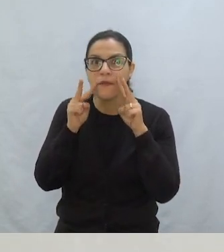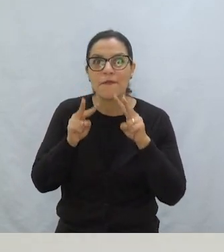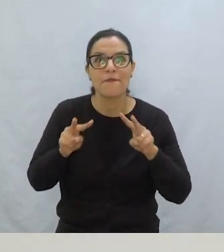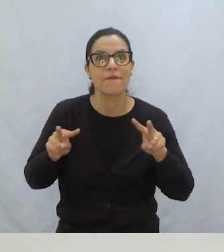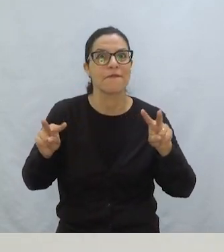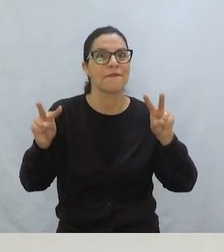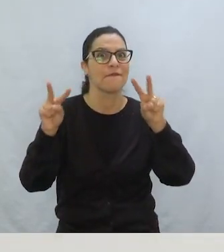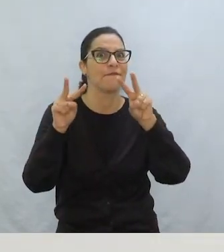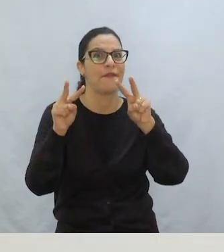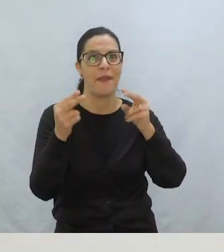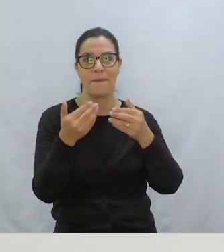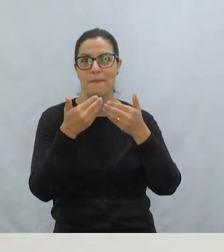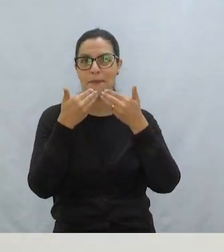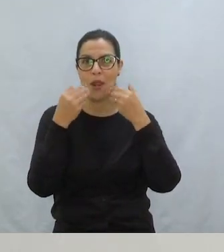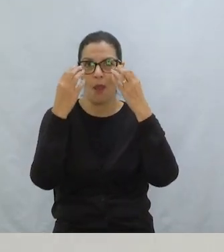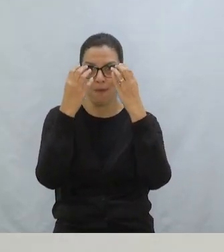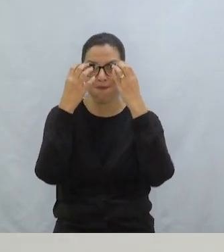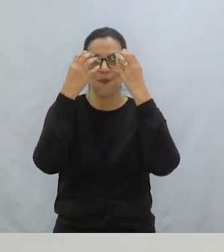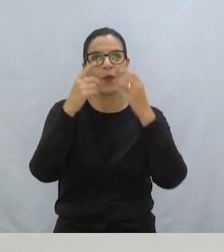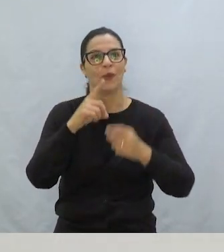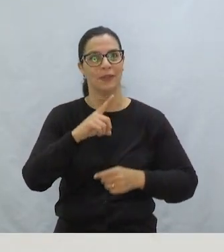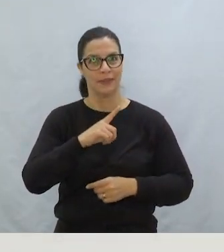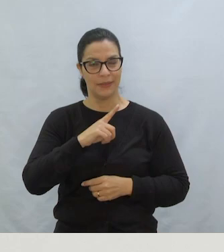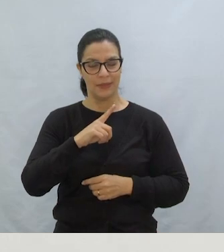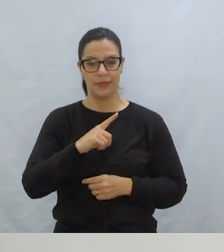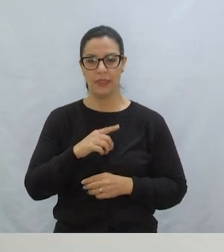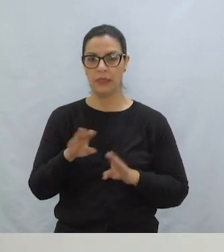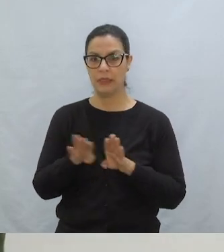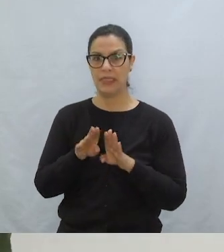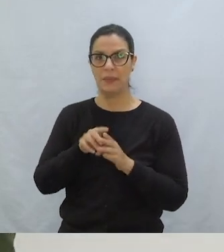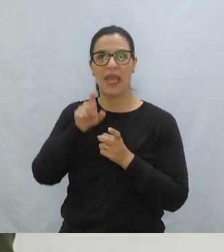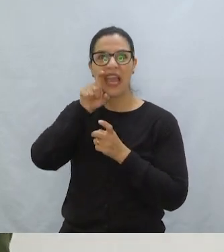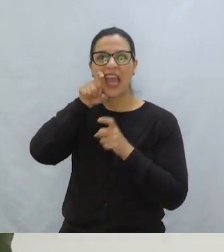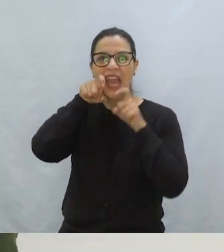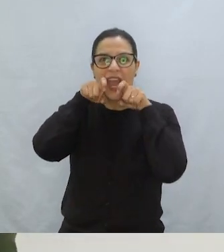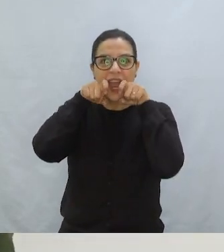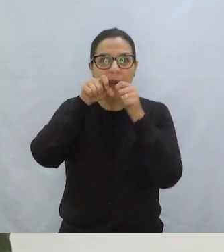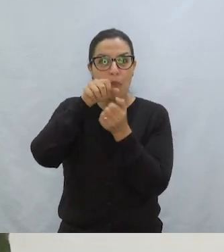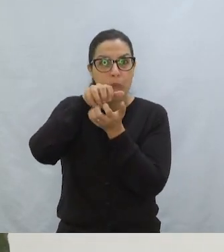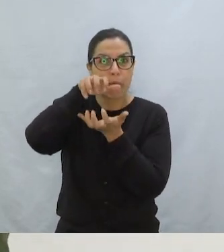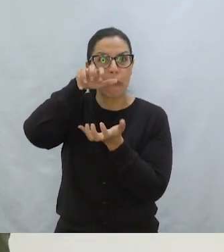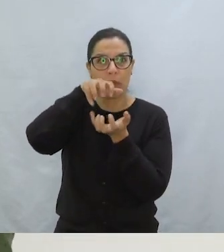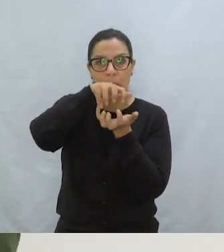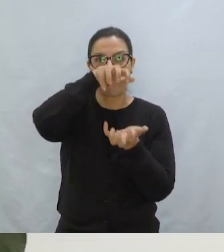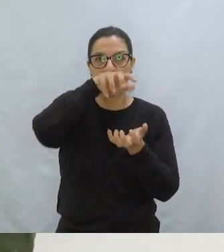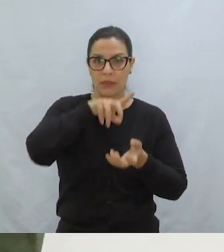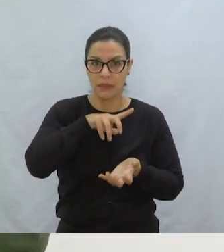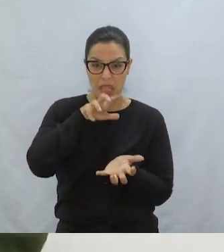Para enxergar melhor E dentes gigantescos